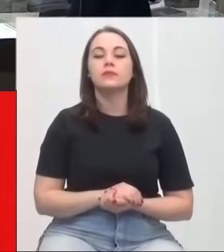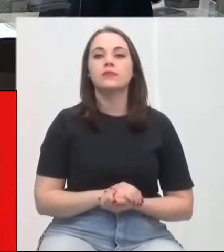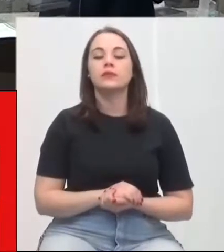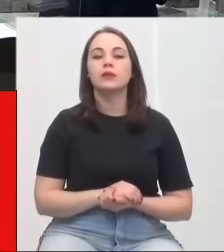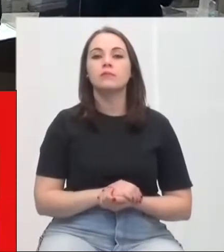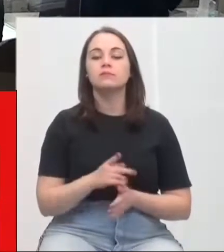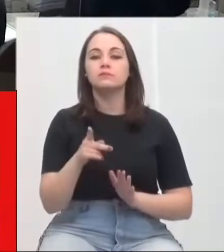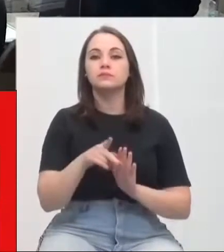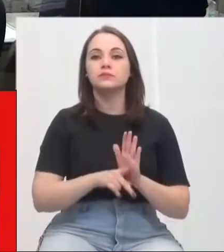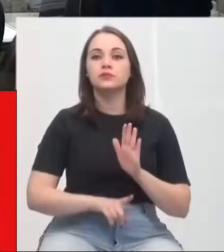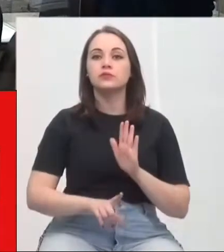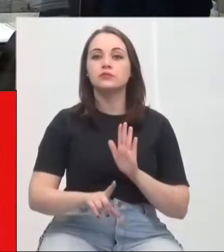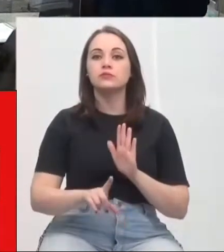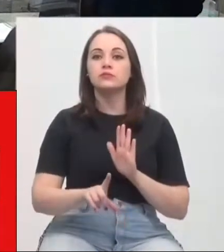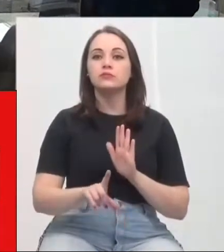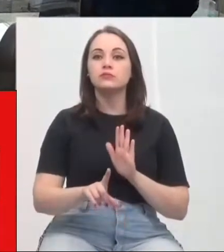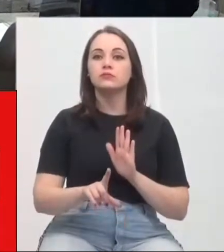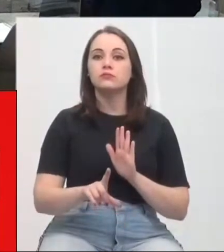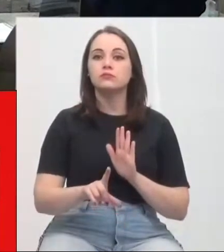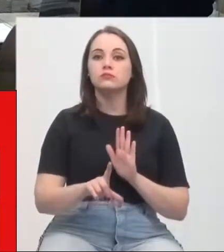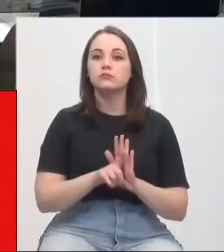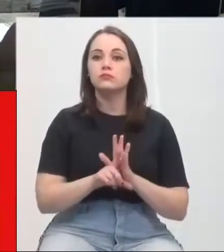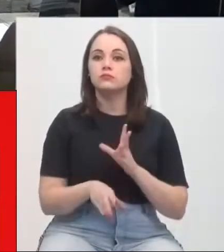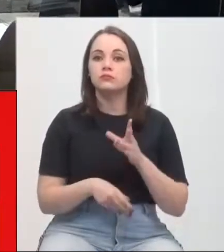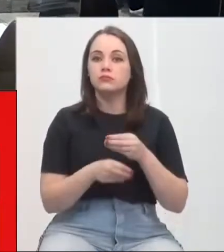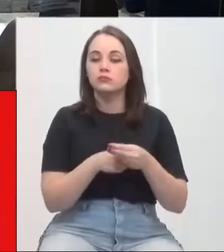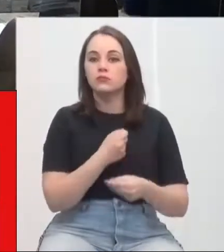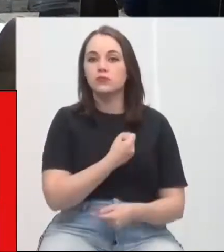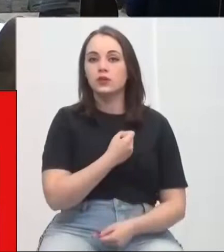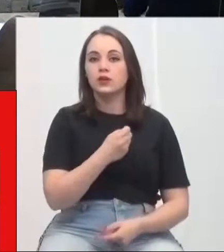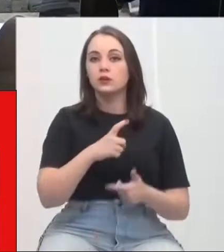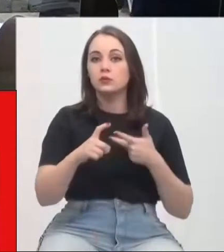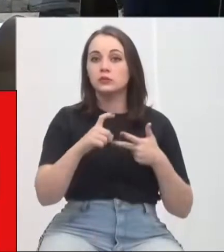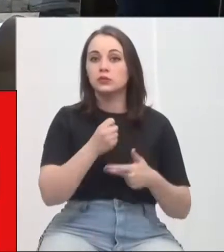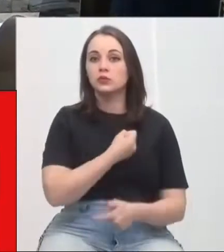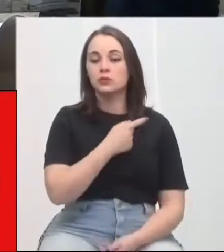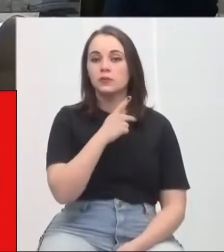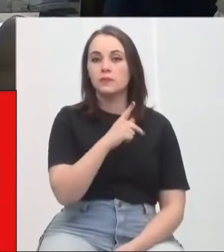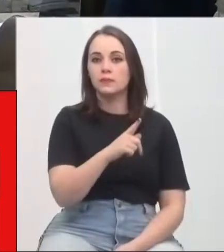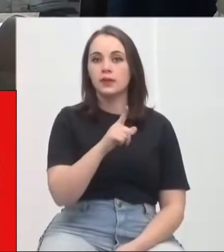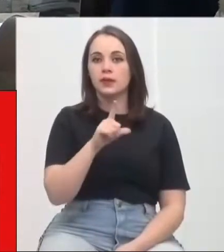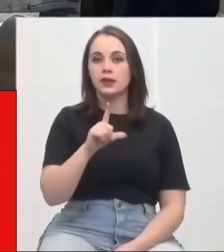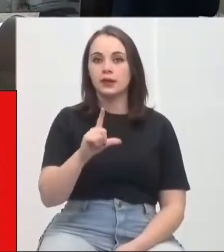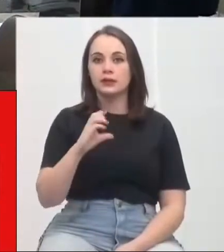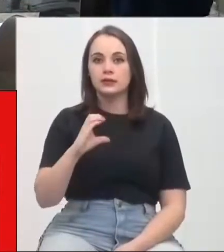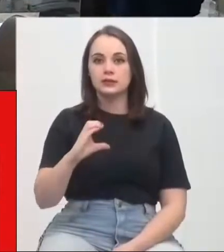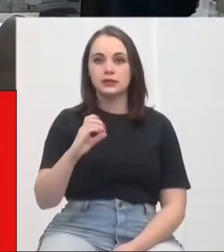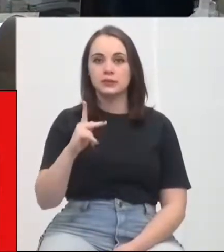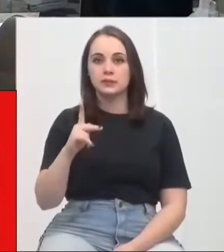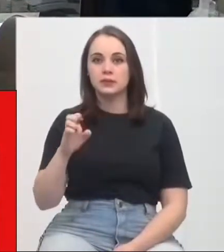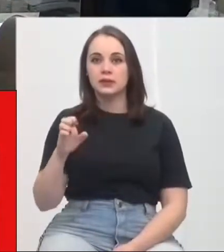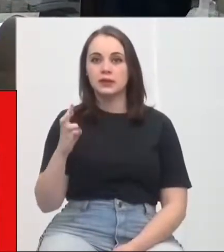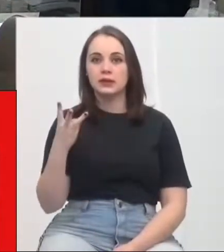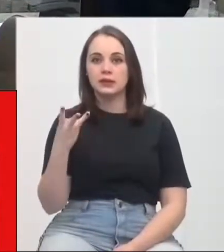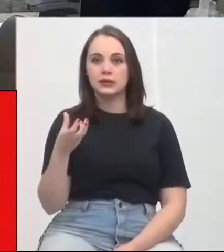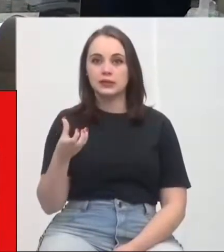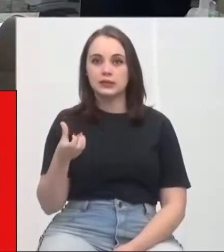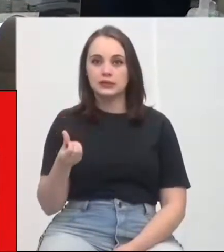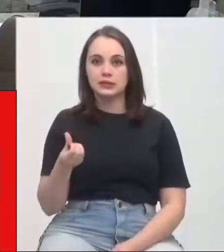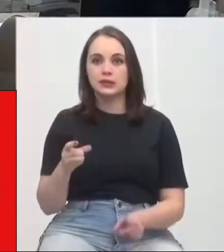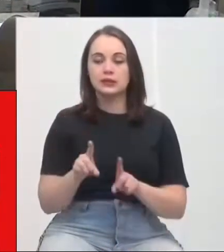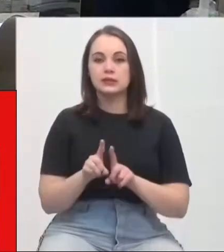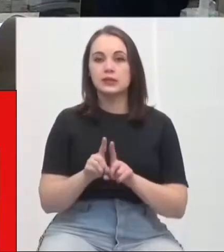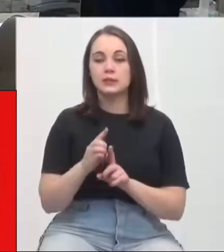de lei complementar do Poder Executivo, PLCPE 3621, PLCPE